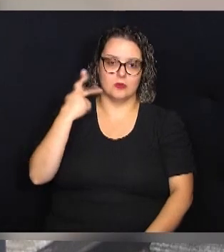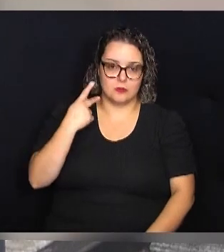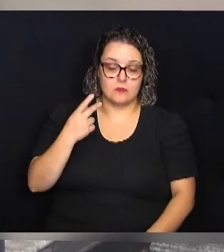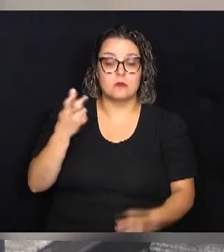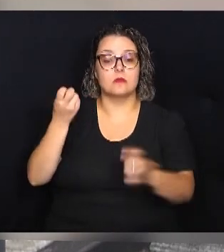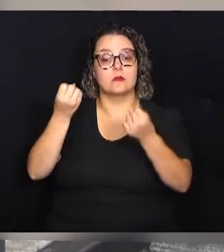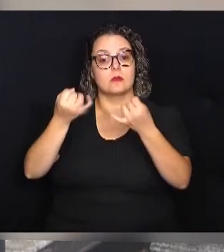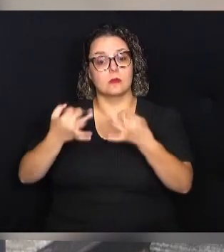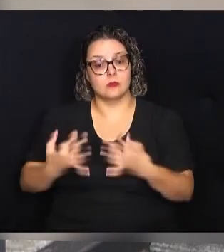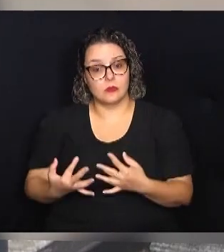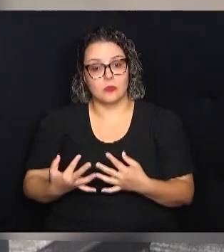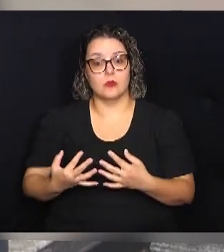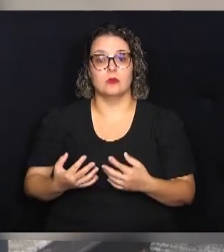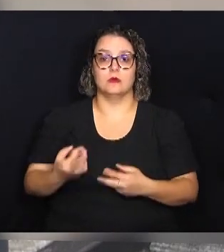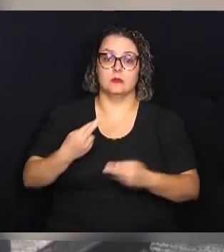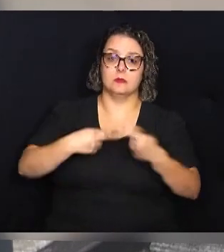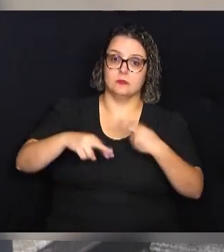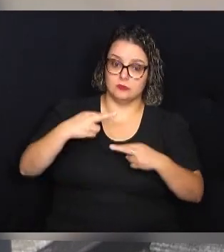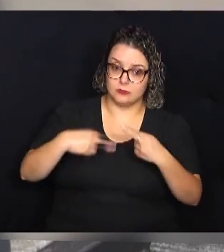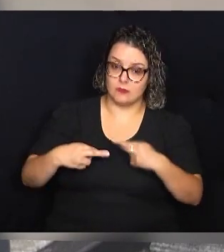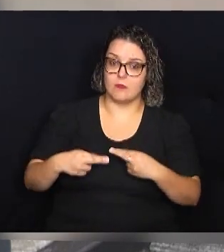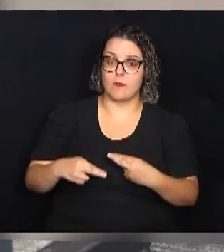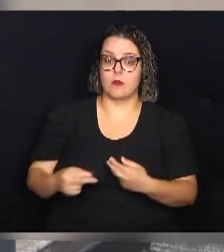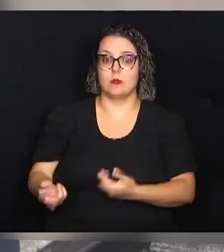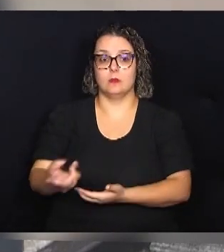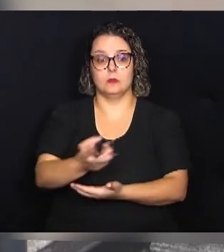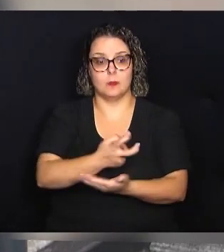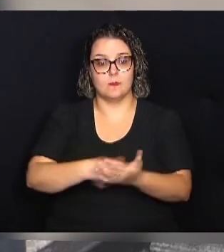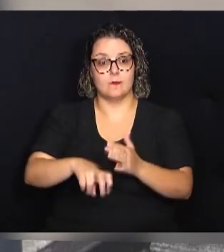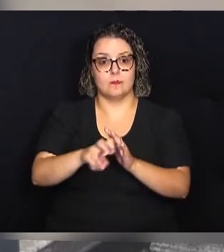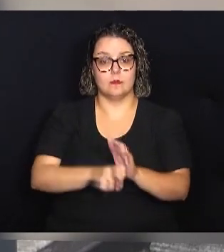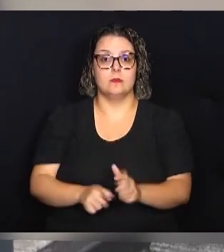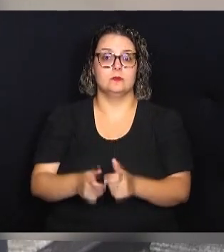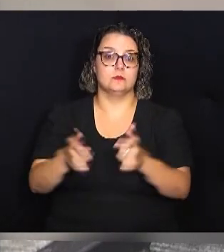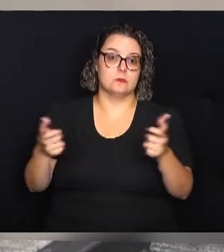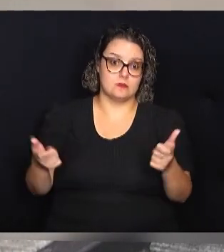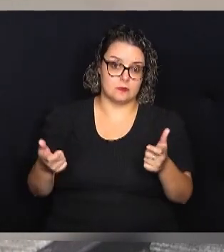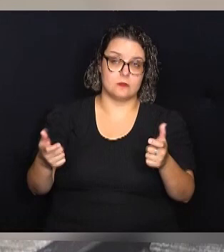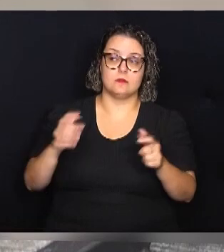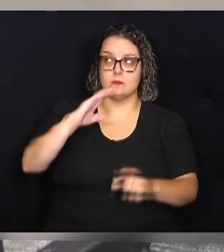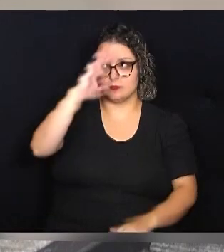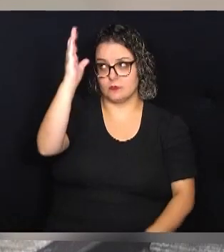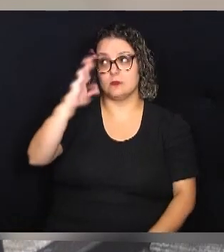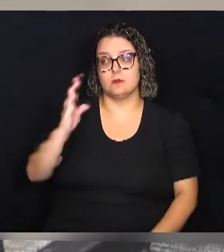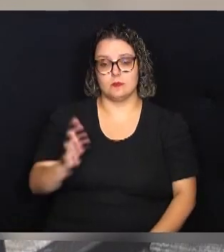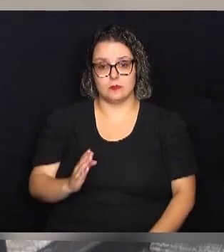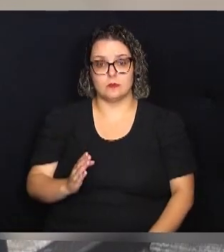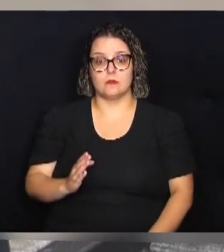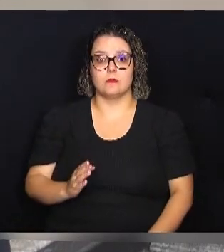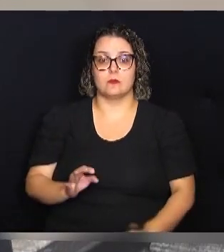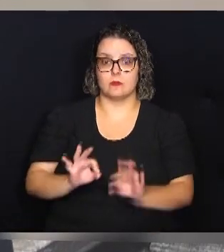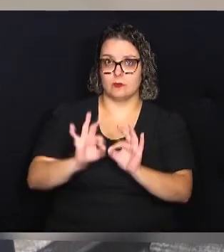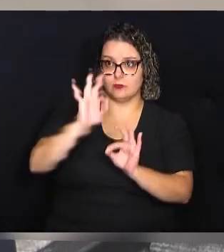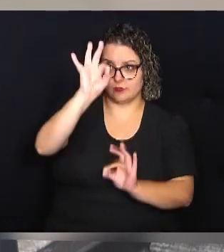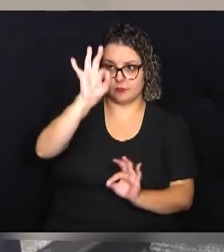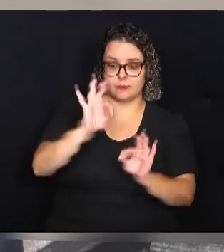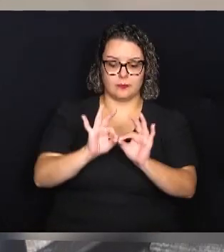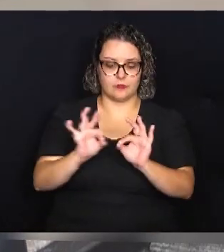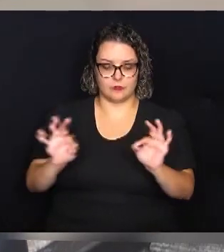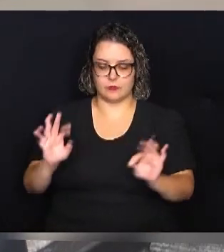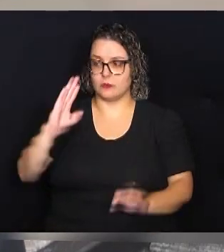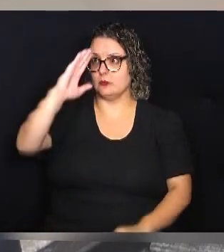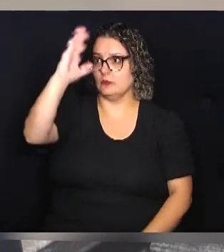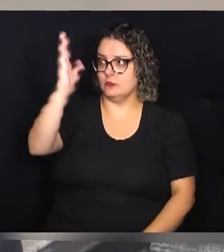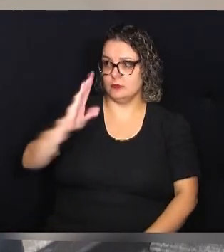sobre a relação da carga tributária com o tamanho do território brasileiro. O tamanho do Brasil, que hoje